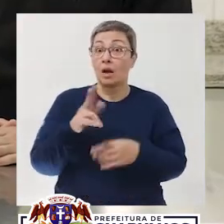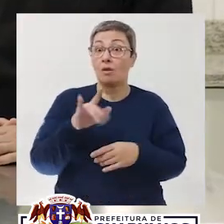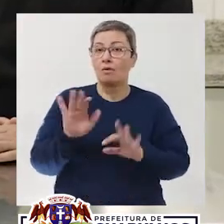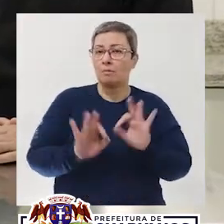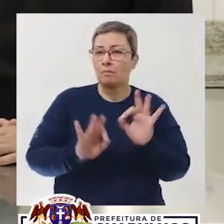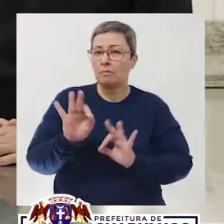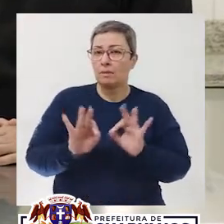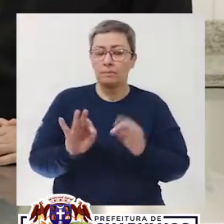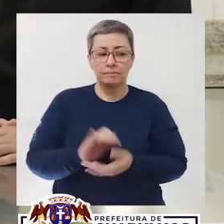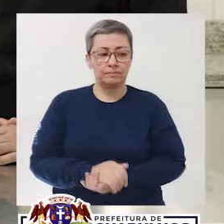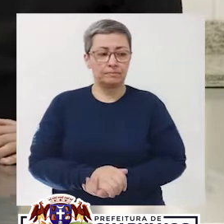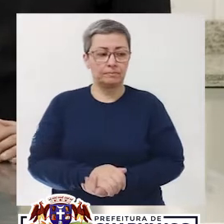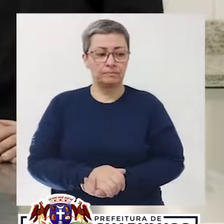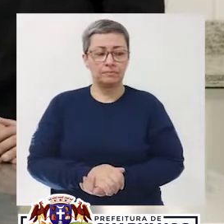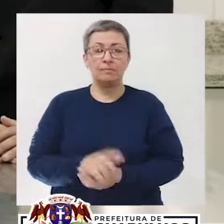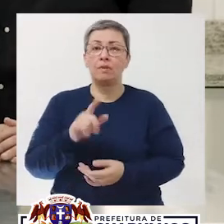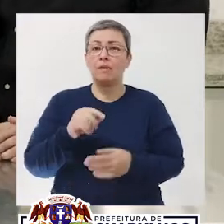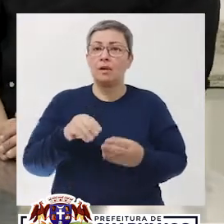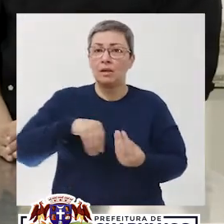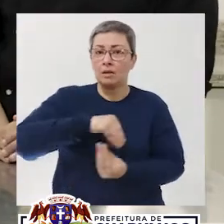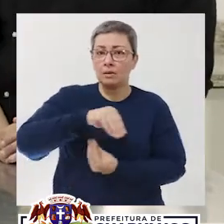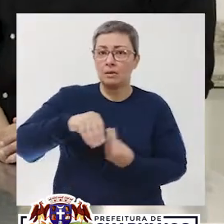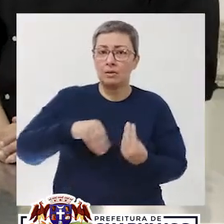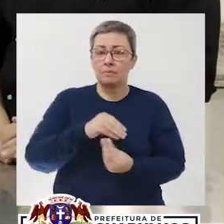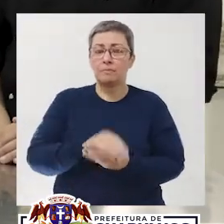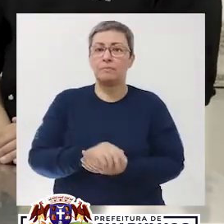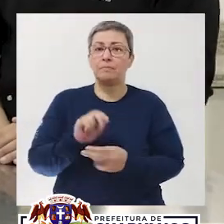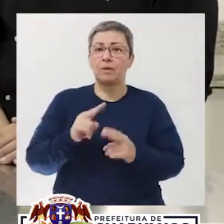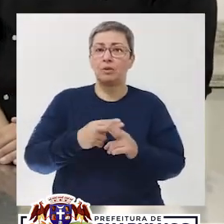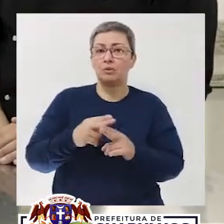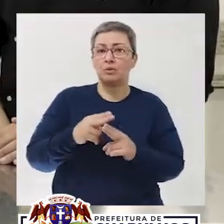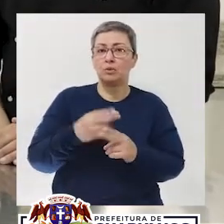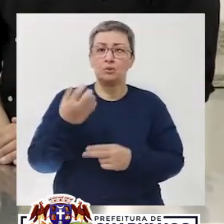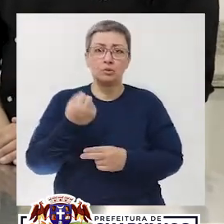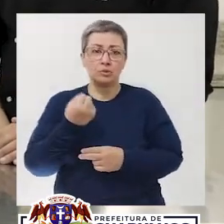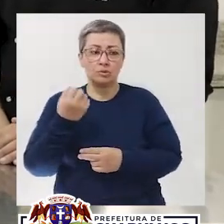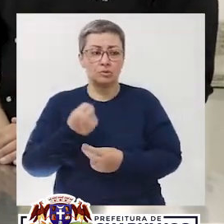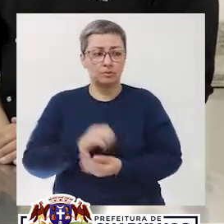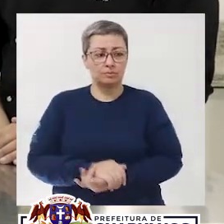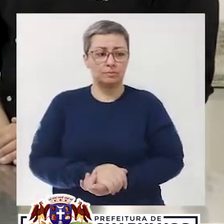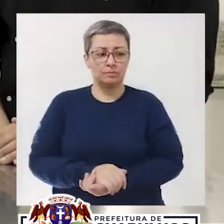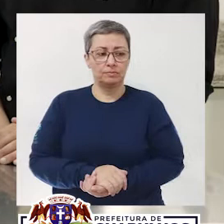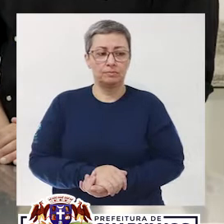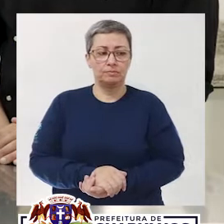Agora vamos preparar aqui. Vamos misturar o doce de leite.